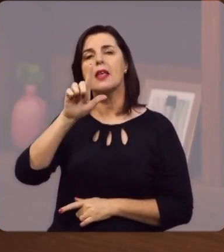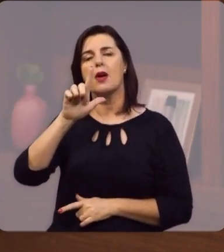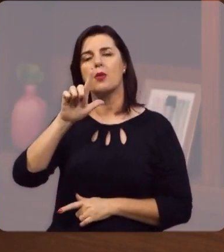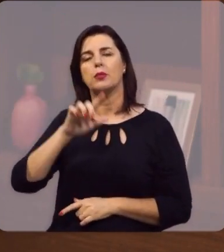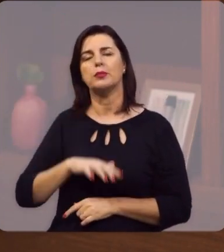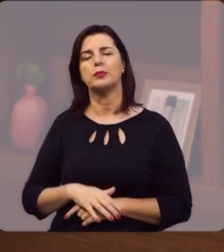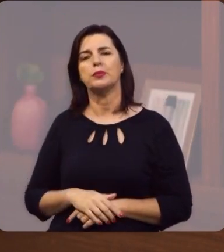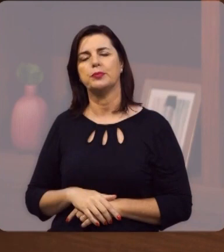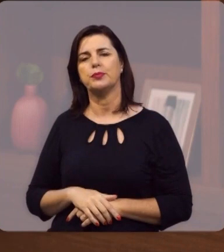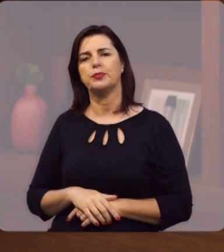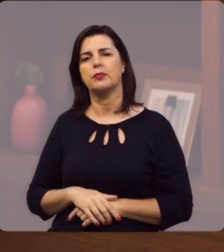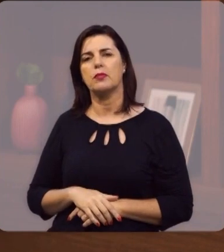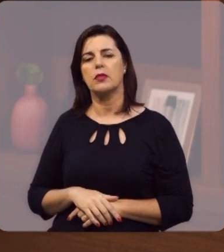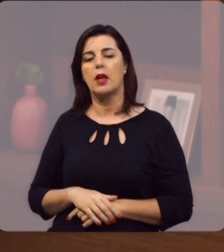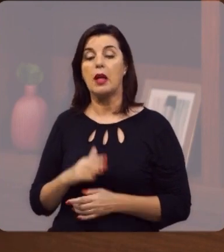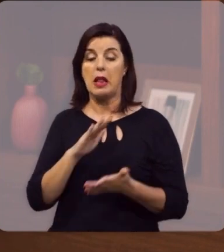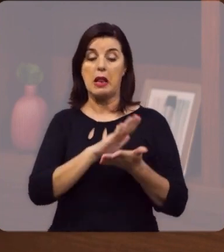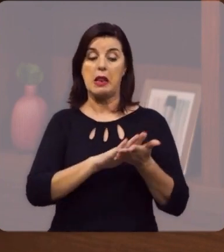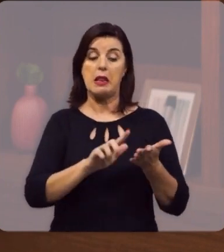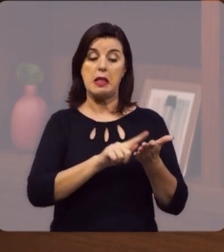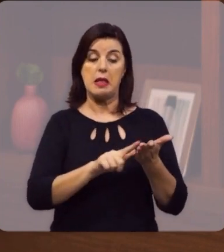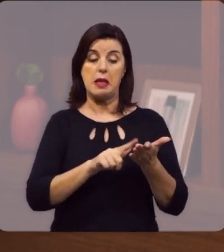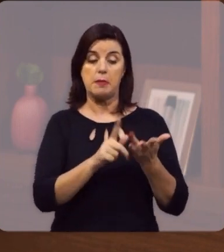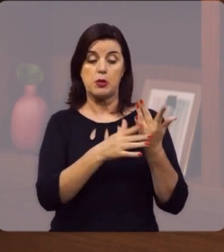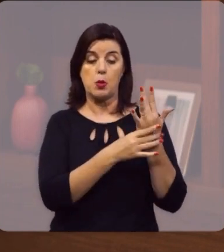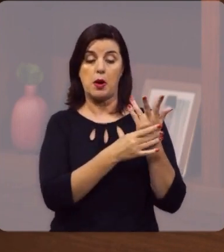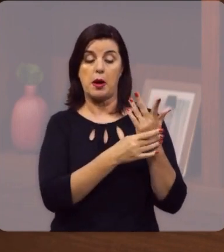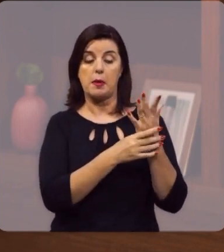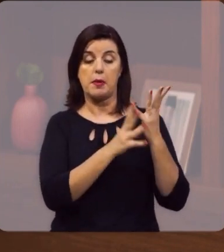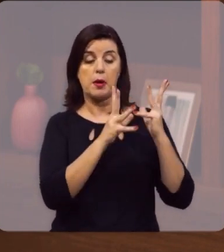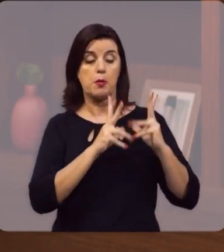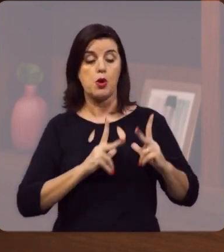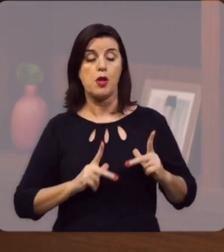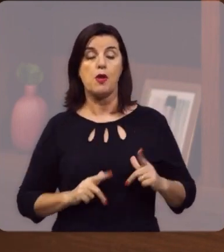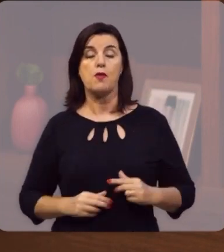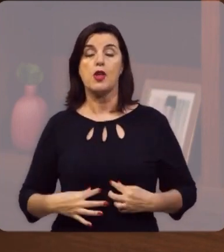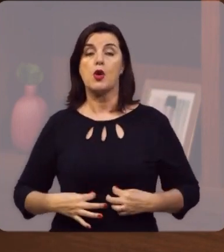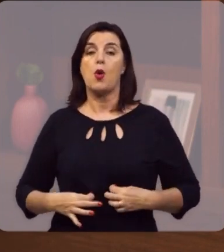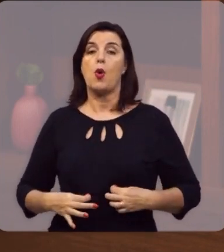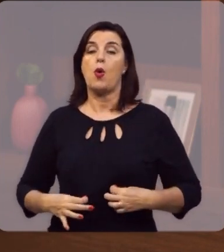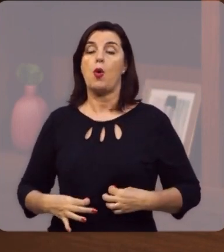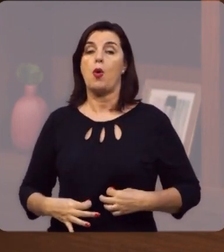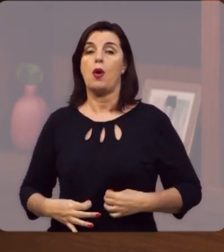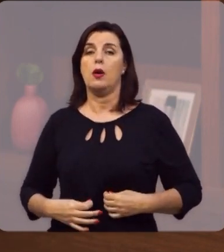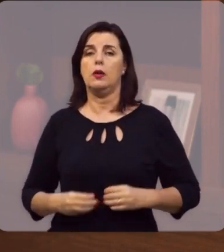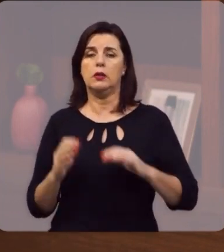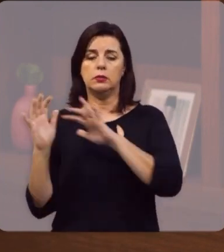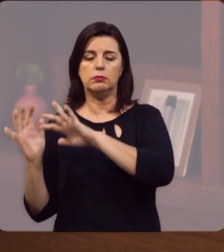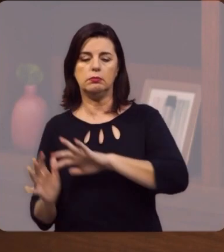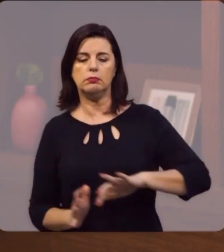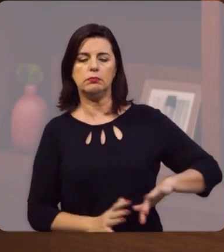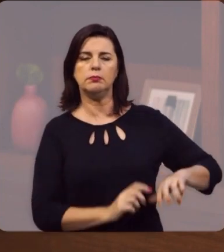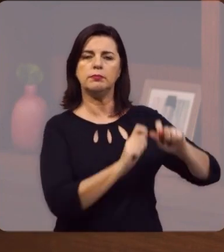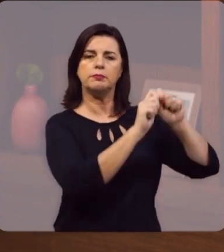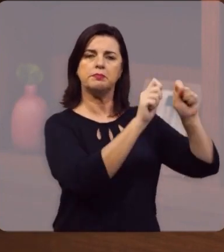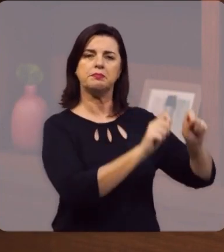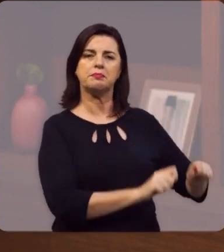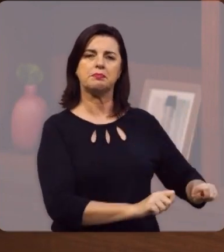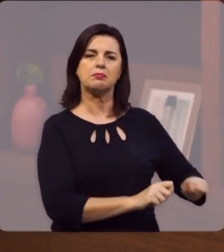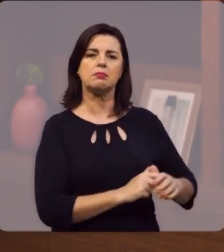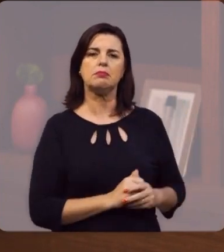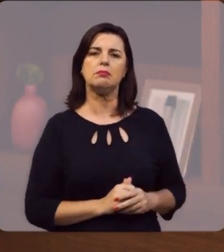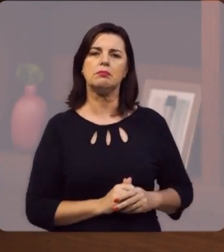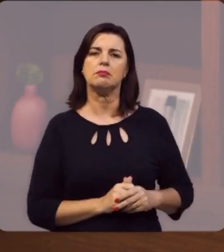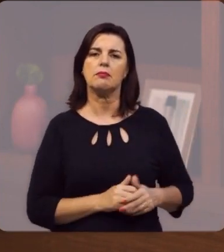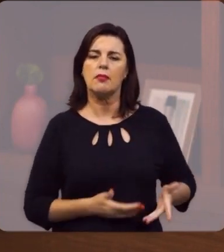suba para Betel, mas limpe as mãos, purifique as vestes, deixe de lado os ídolos,